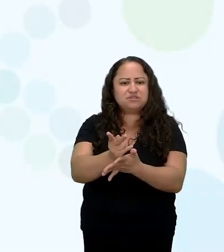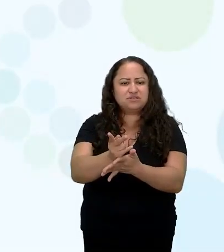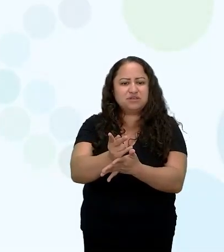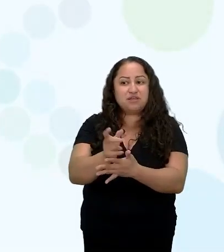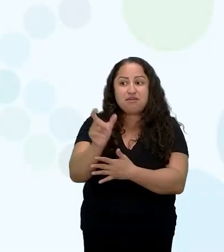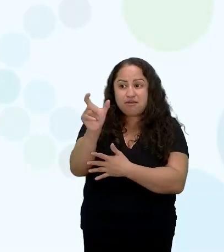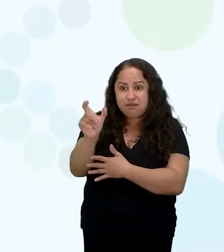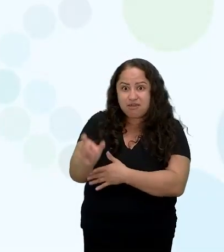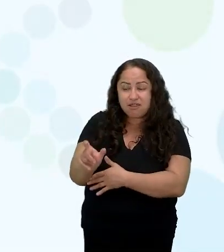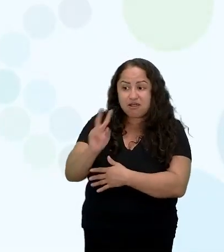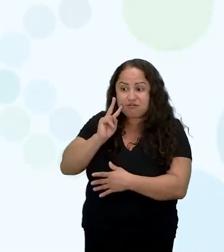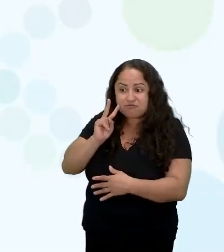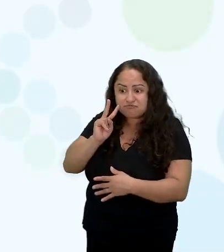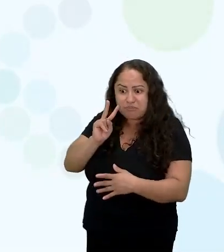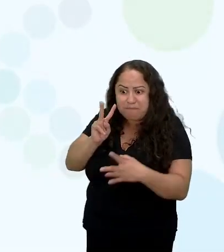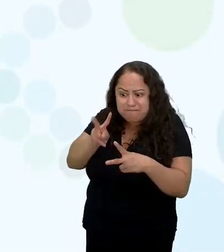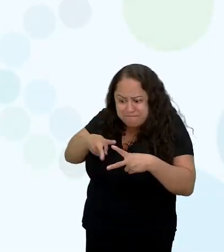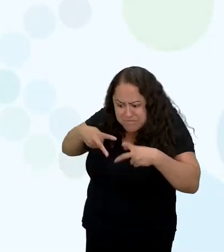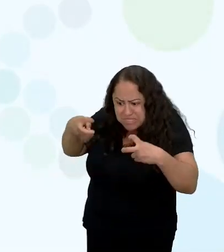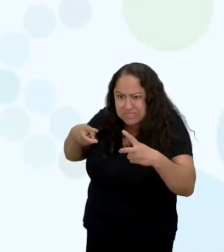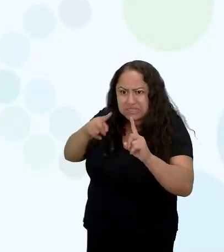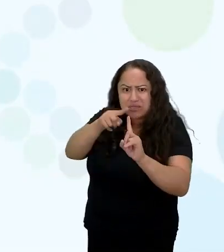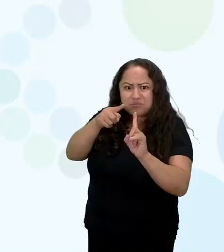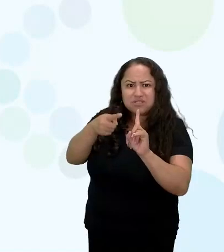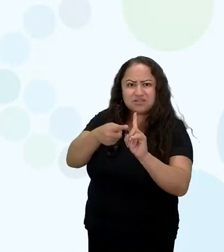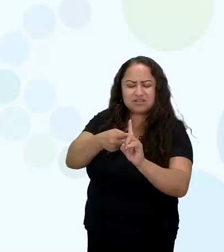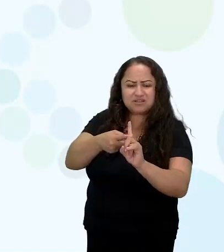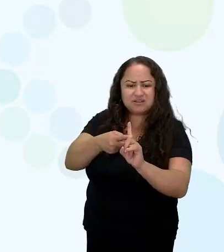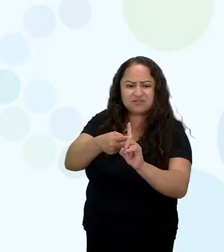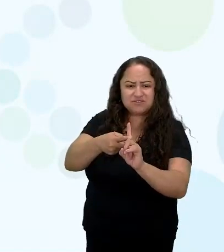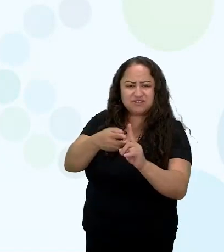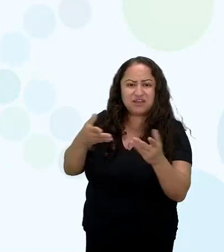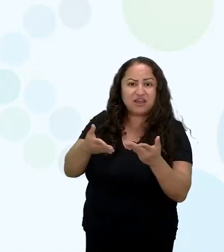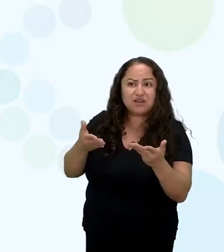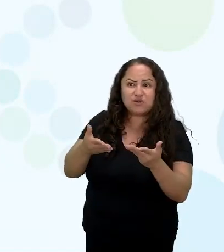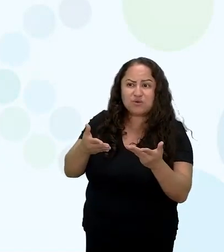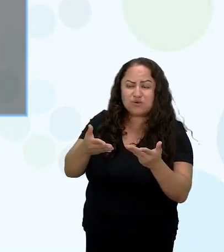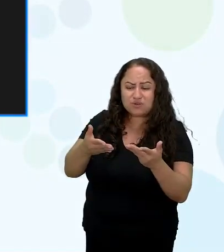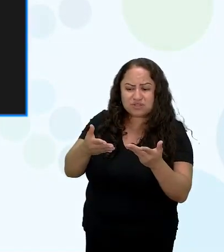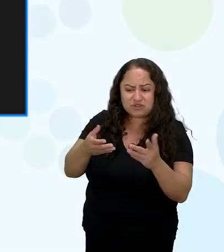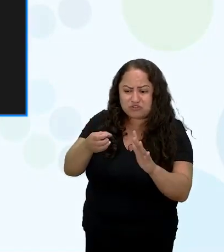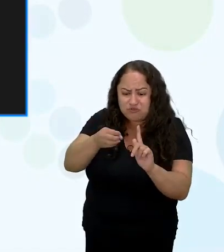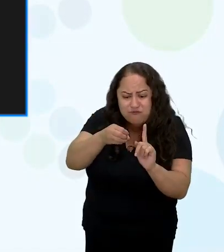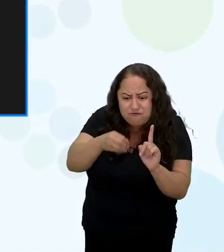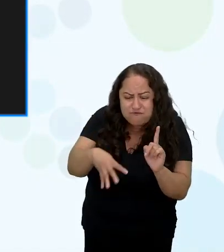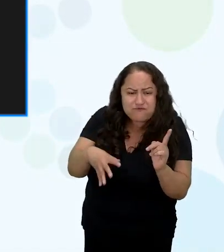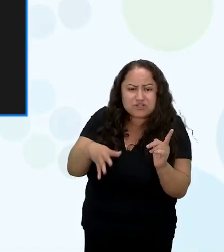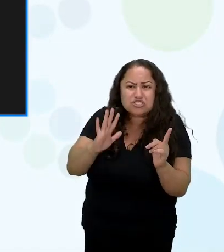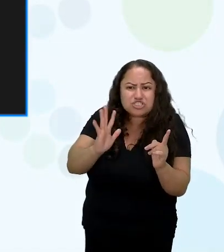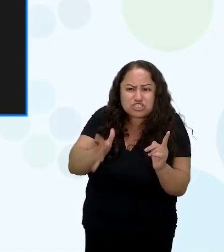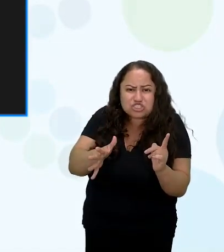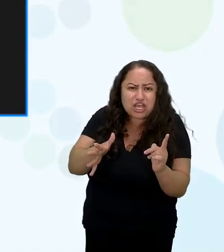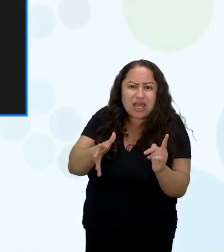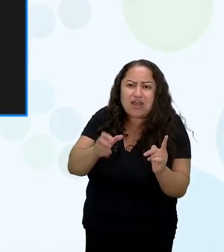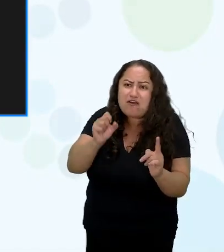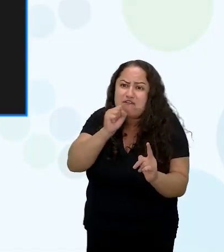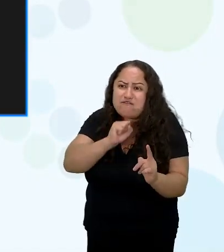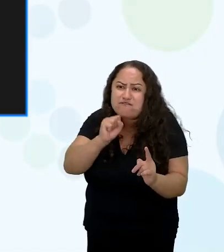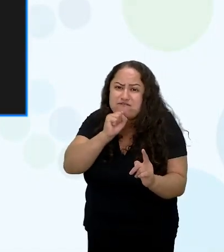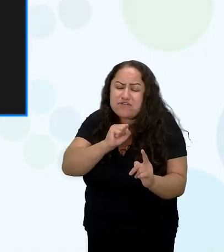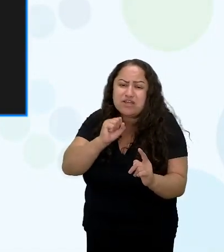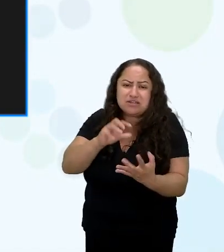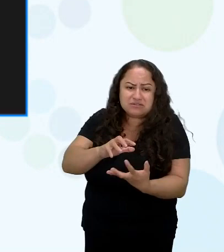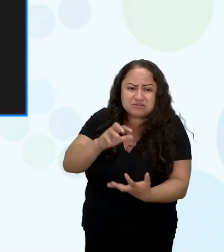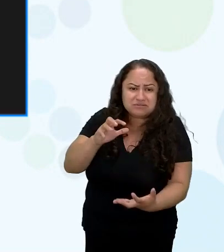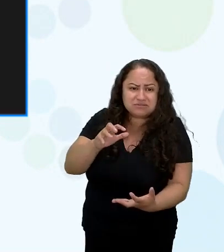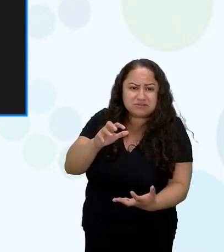se vê grávida é fala agora eu vou ter meu filho já né de cabelo branco já idosa